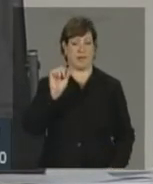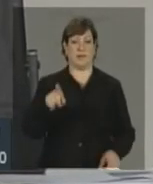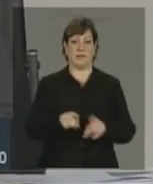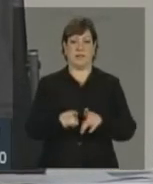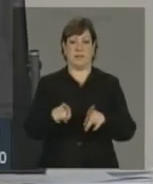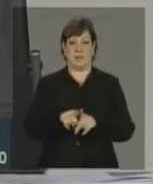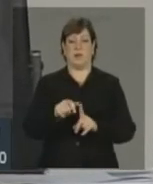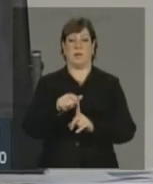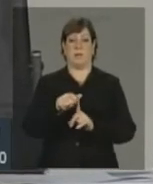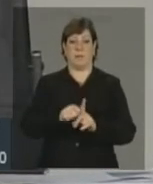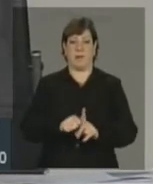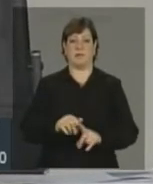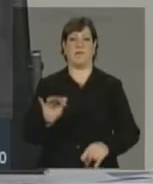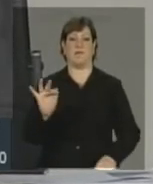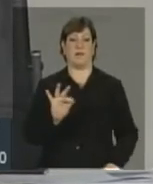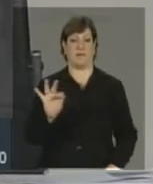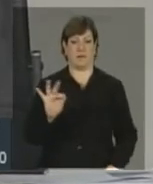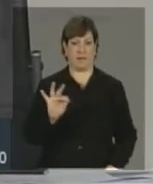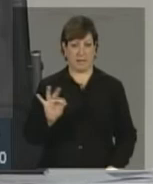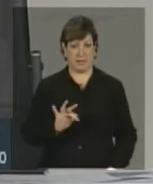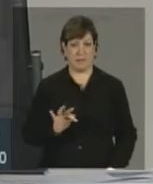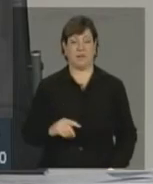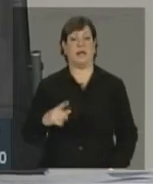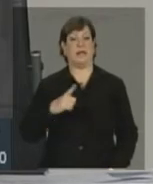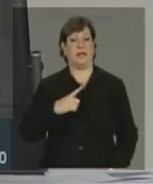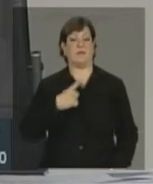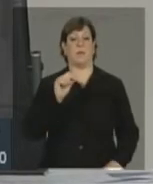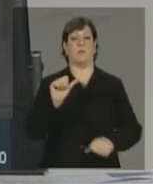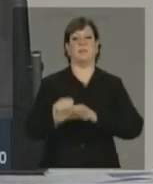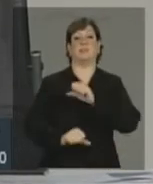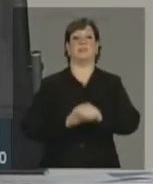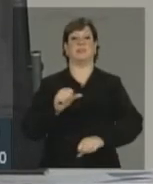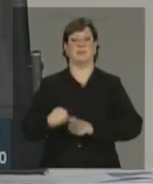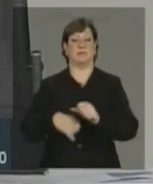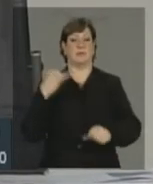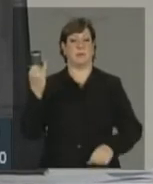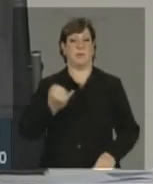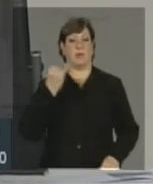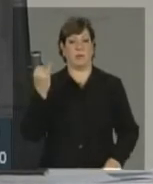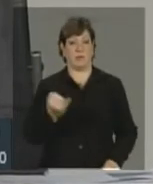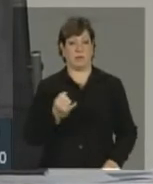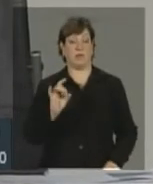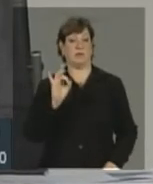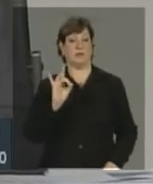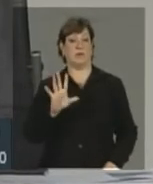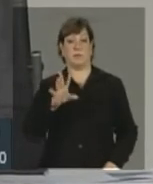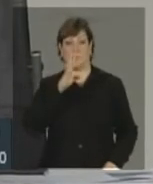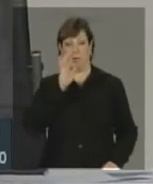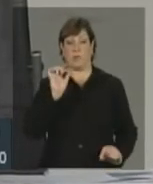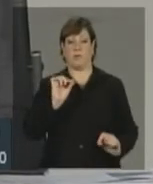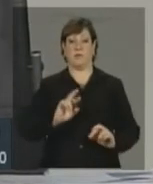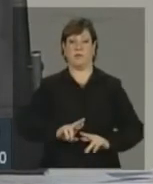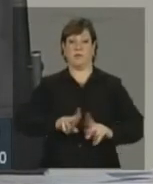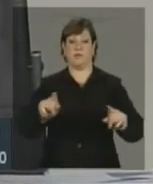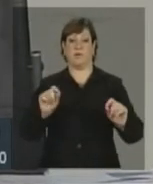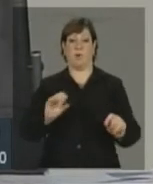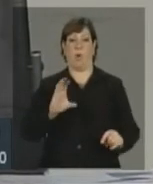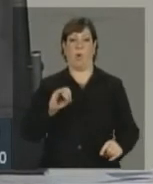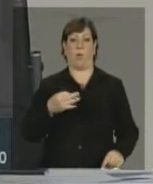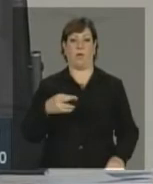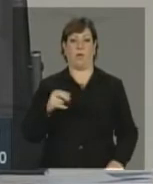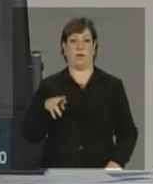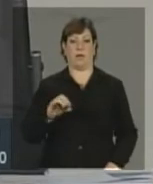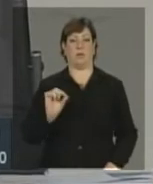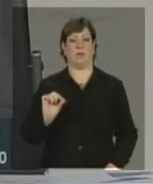fevereiro houve uma mudança importante, só que com sentido contrário, que é o fato de que